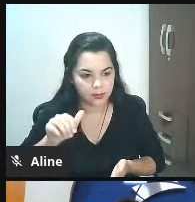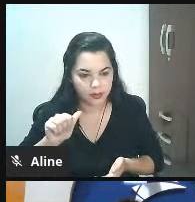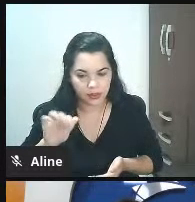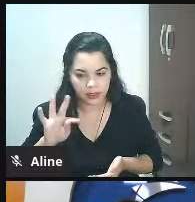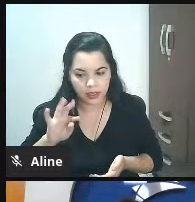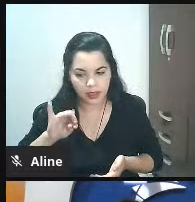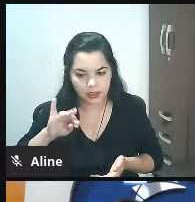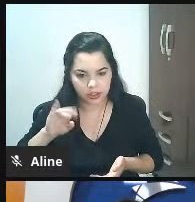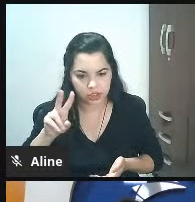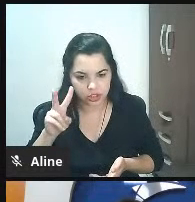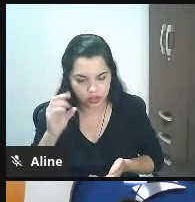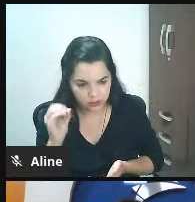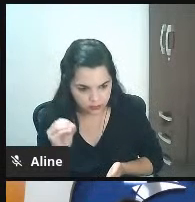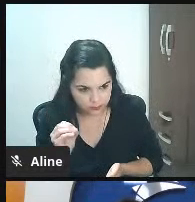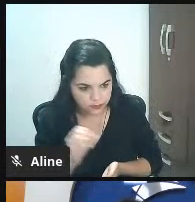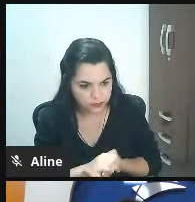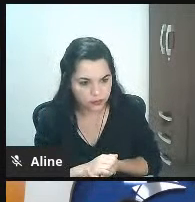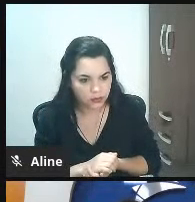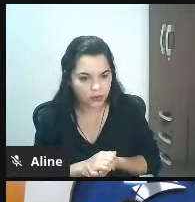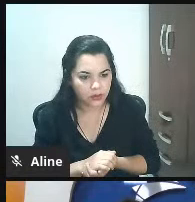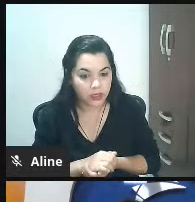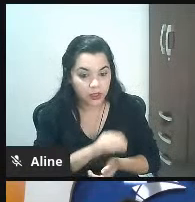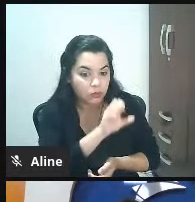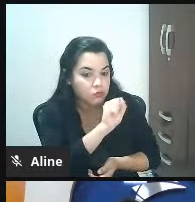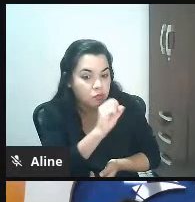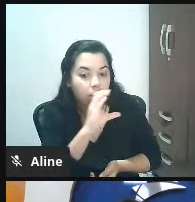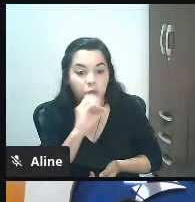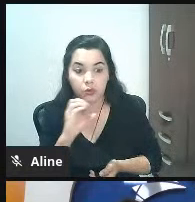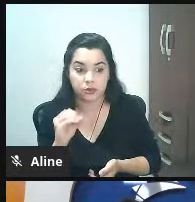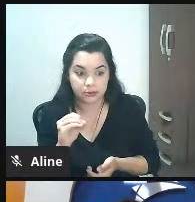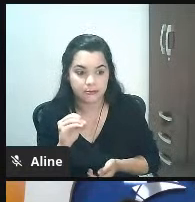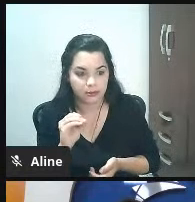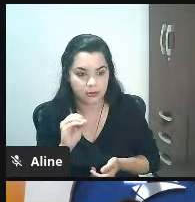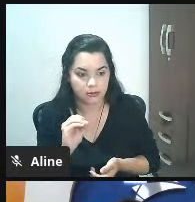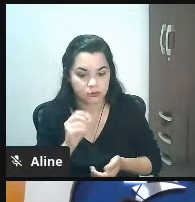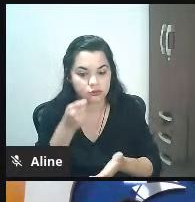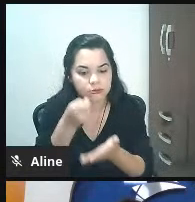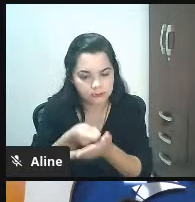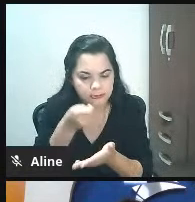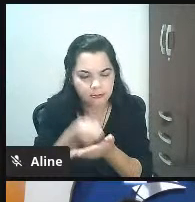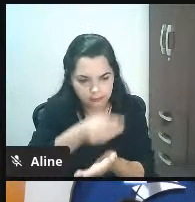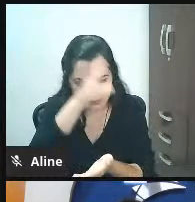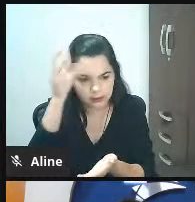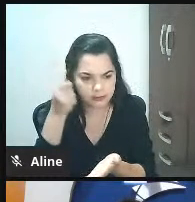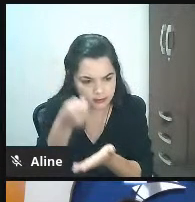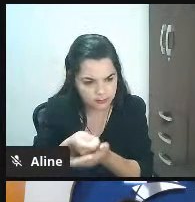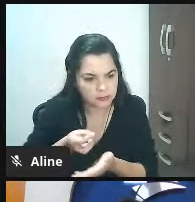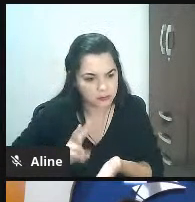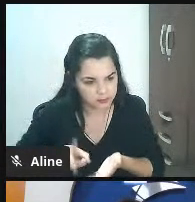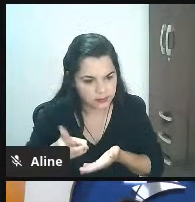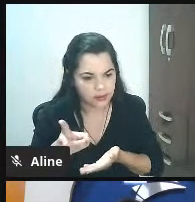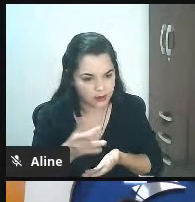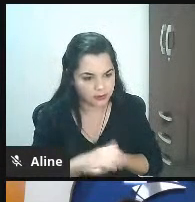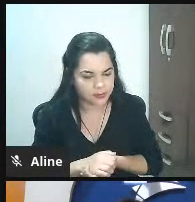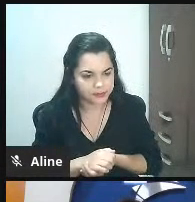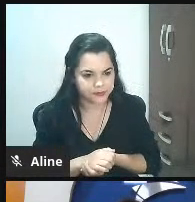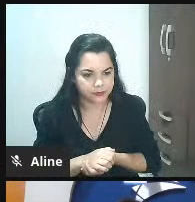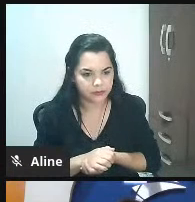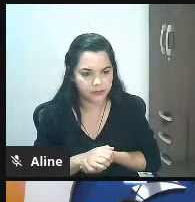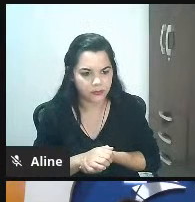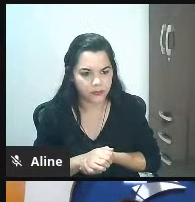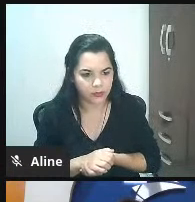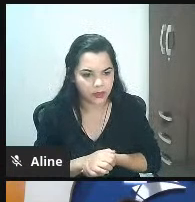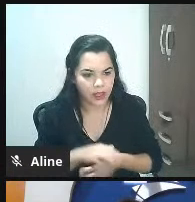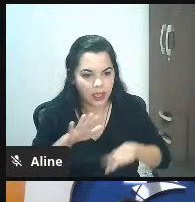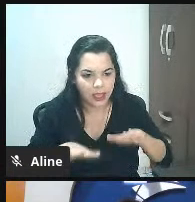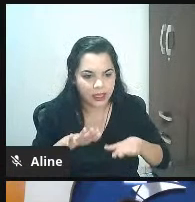800 eu falo coisa linda 800 clientes que compram é 800 legal qual que é o ticket médio desses ativos ele fala